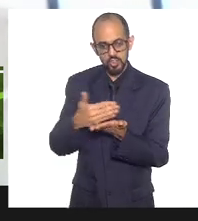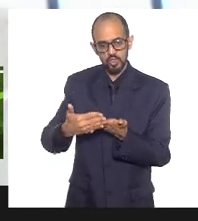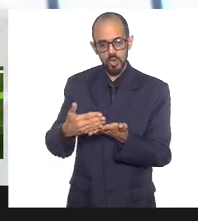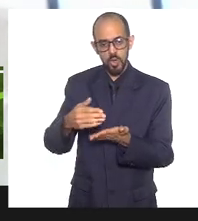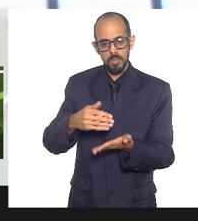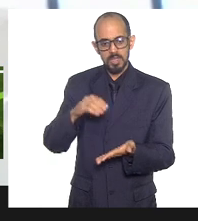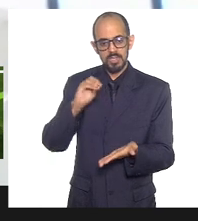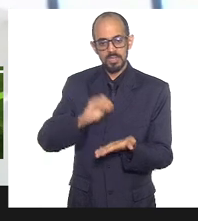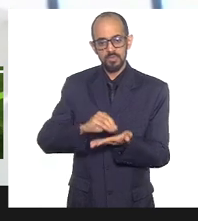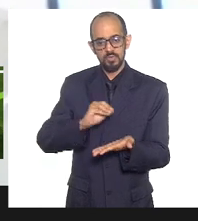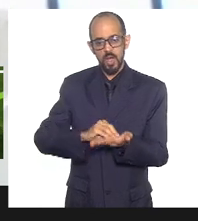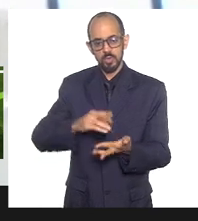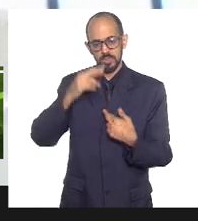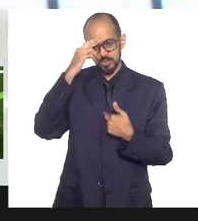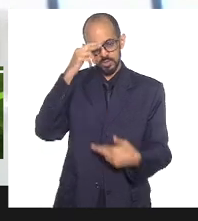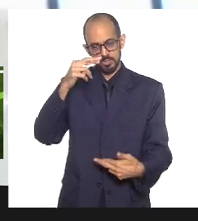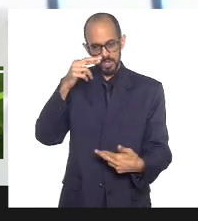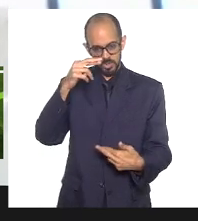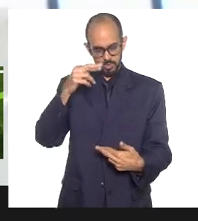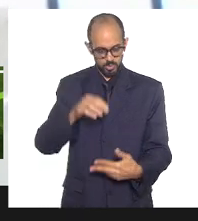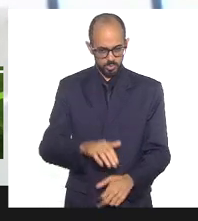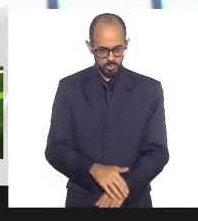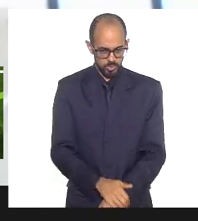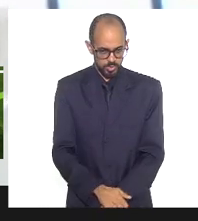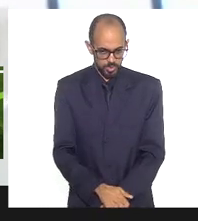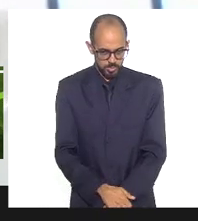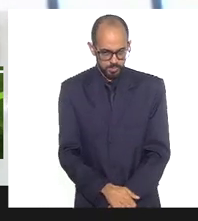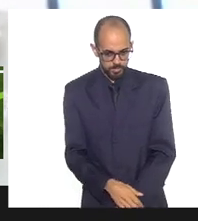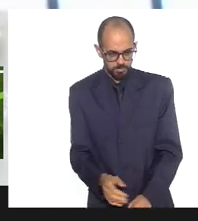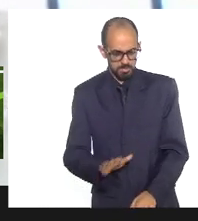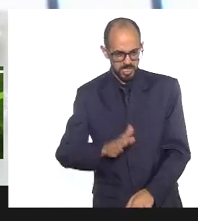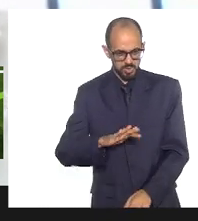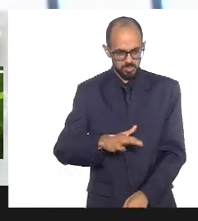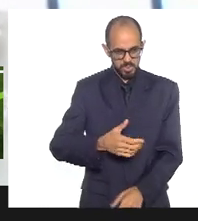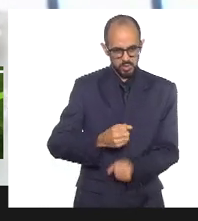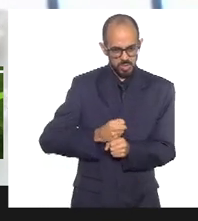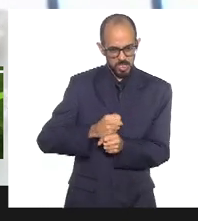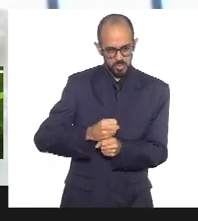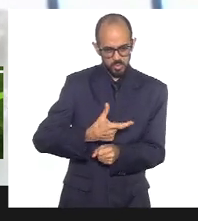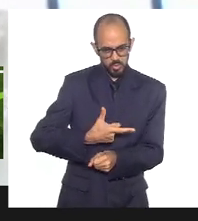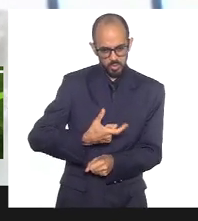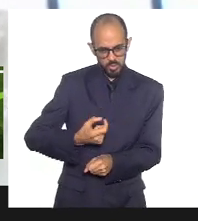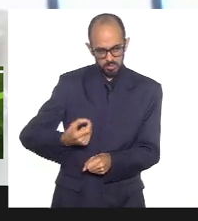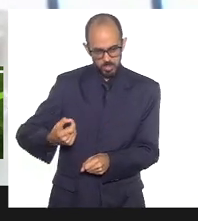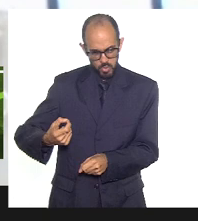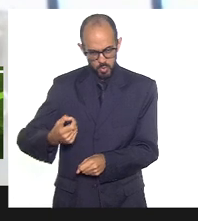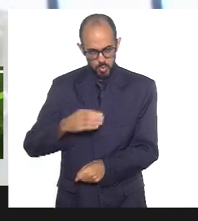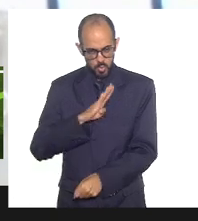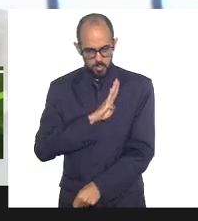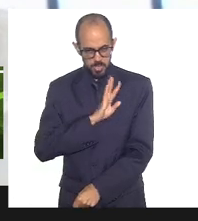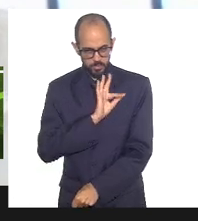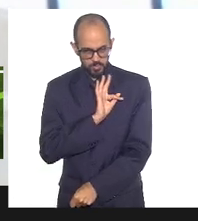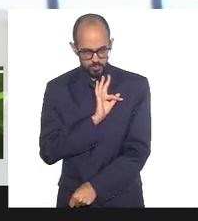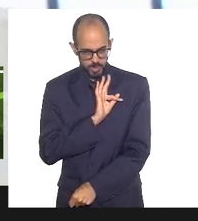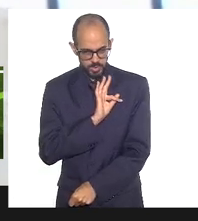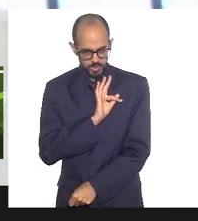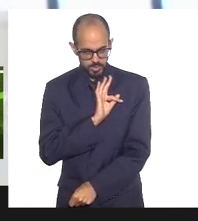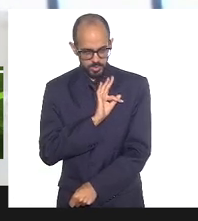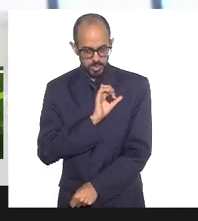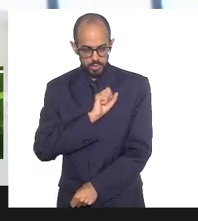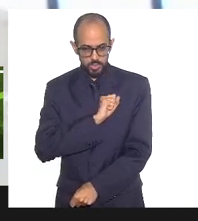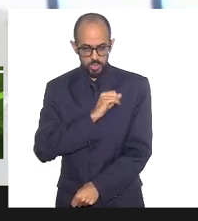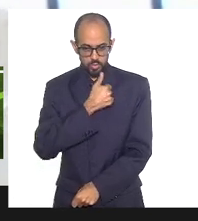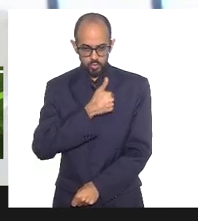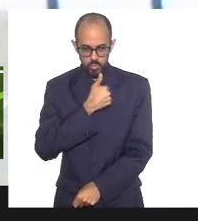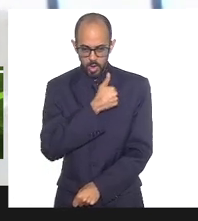Em 2000, no início de 2000, na Baixada Fluminense, em São João de Griti, eu fui agredida.